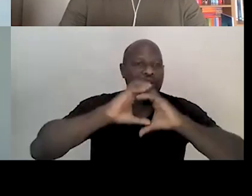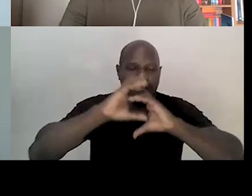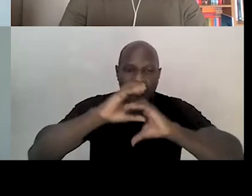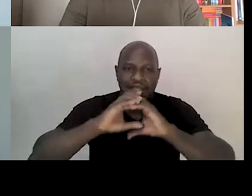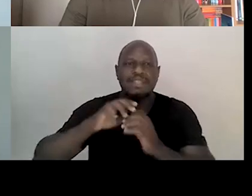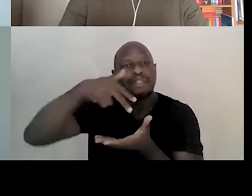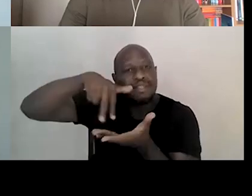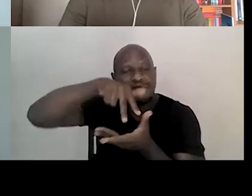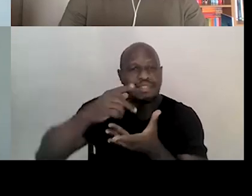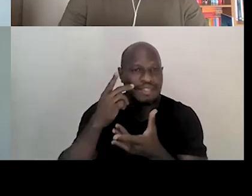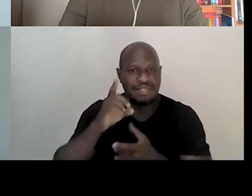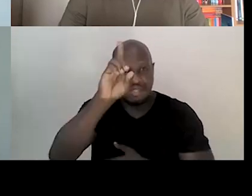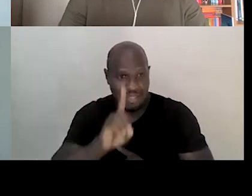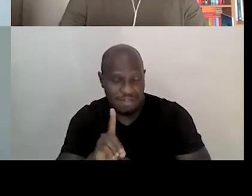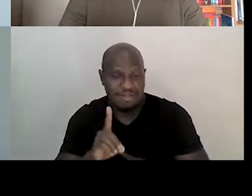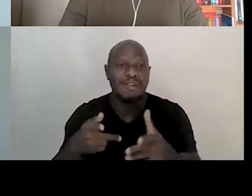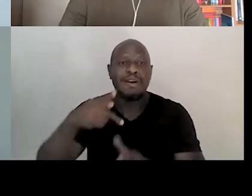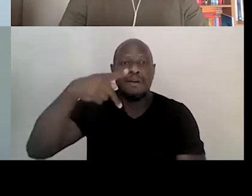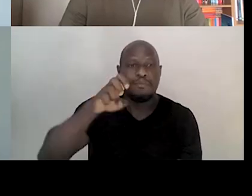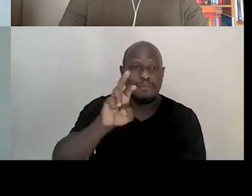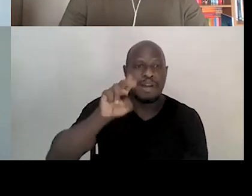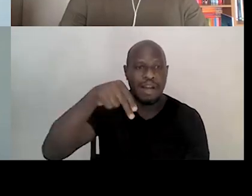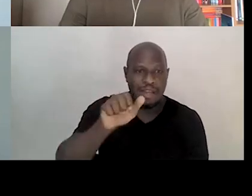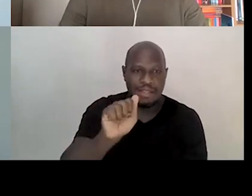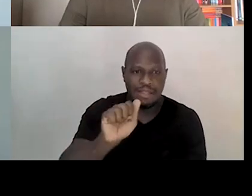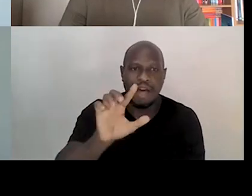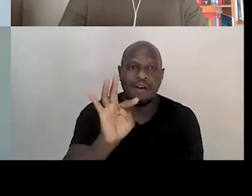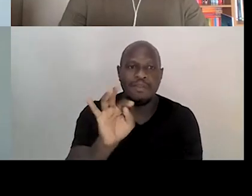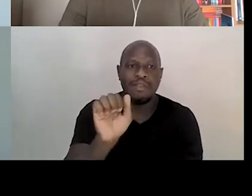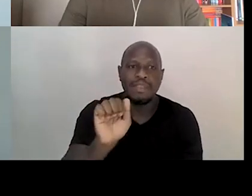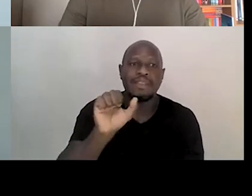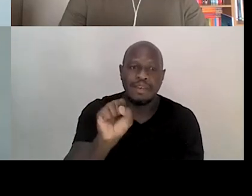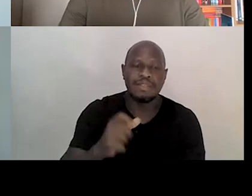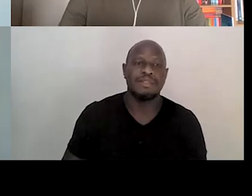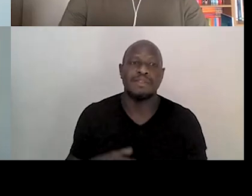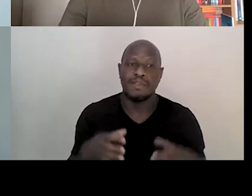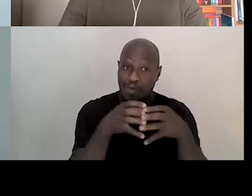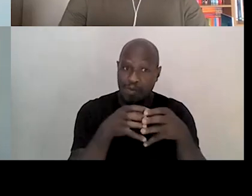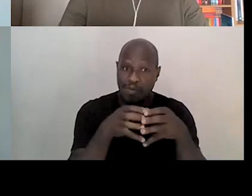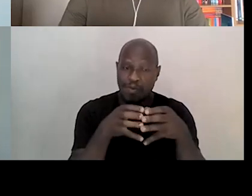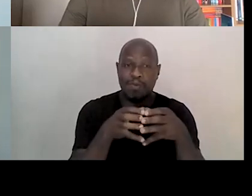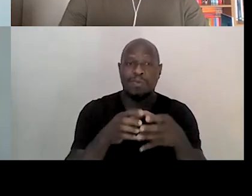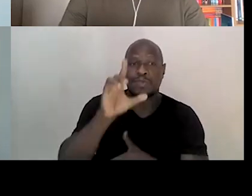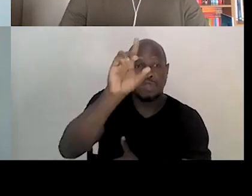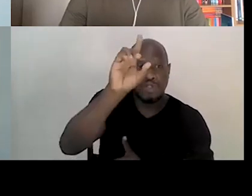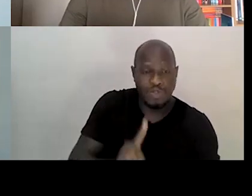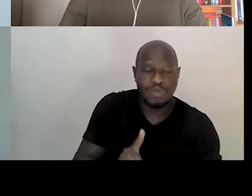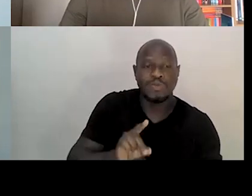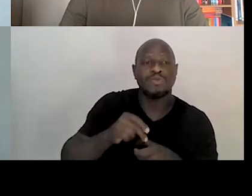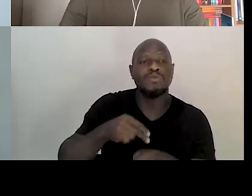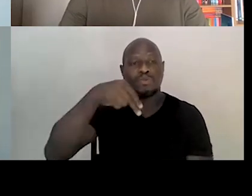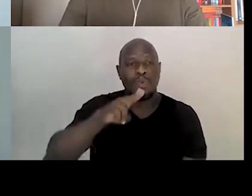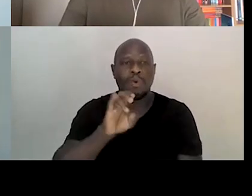diretora artística do Pernaltas Dorum, um grupo de do Afro e Lua Badmin. Diretora do núcleo Catapum,